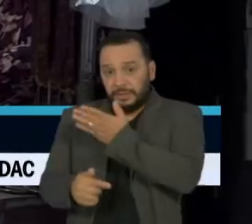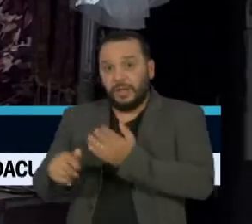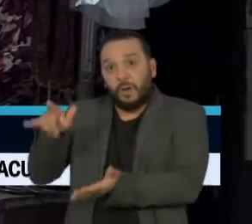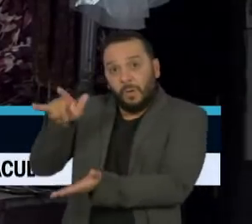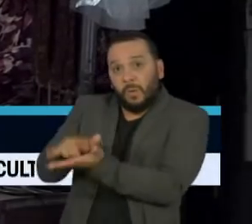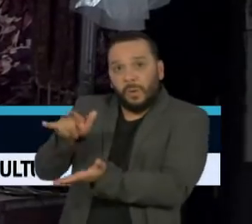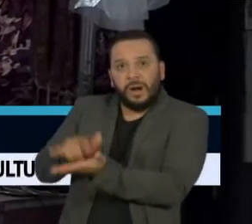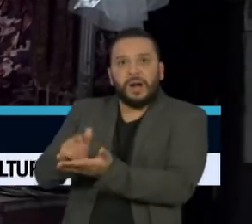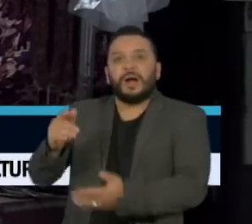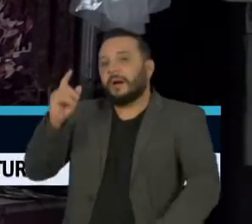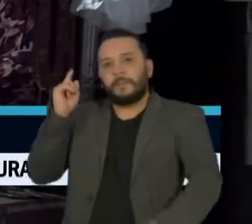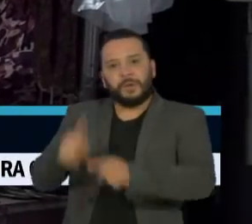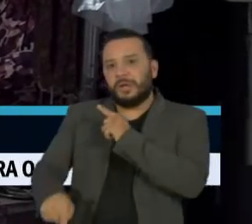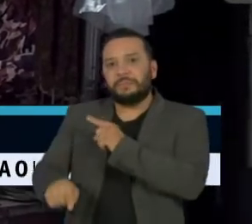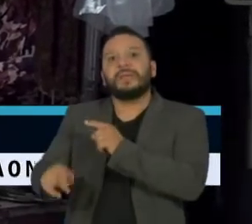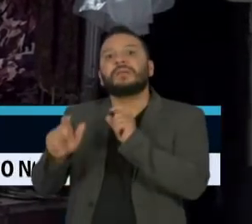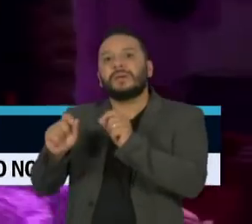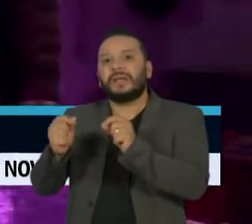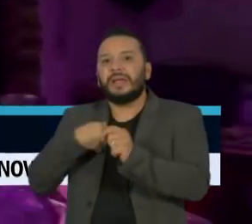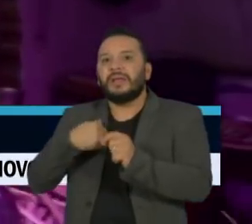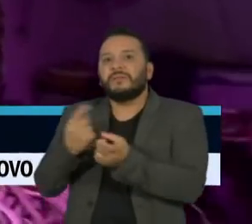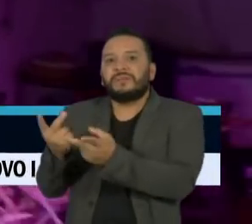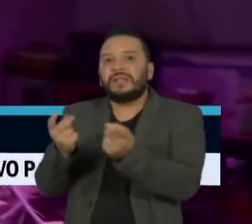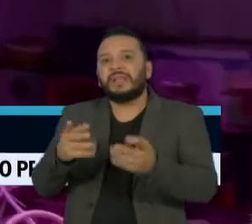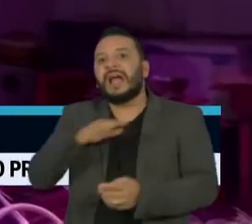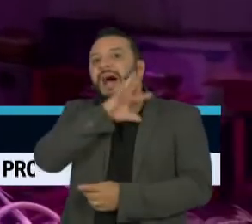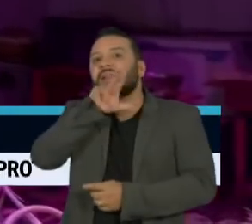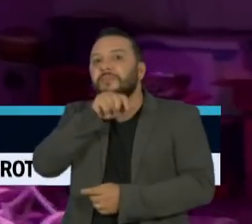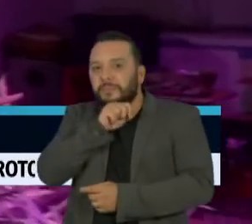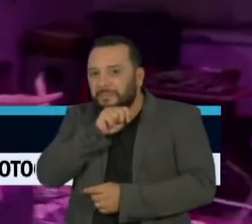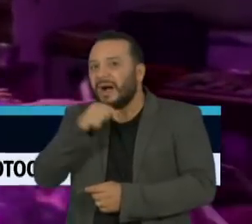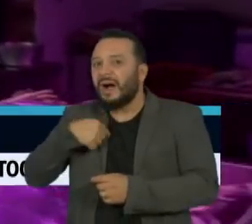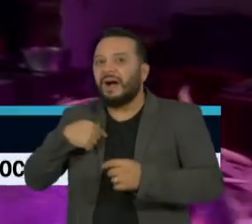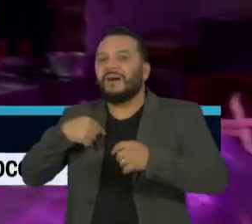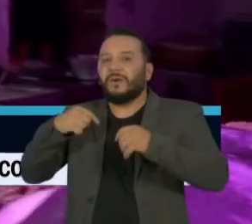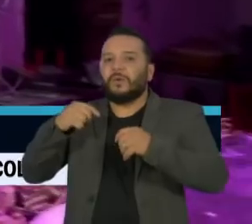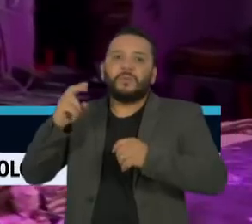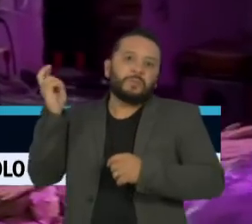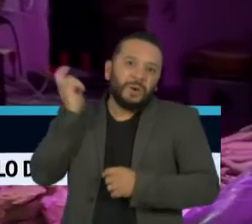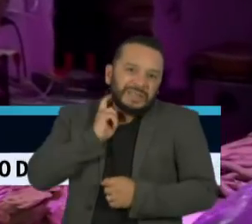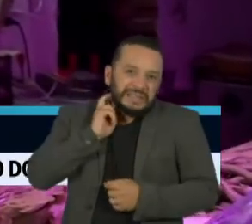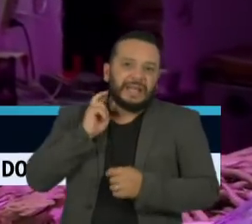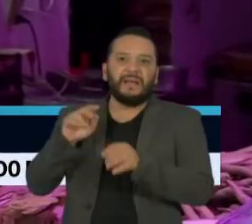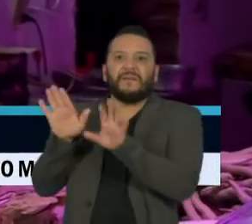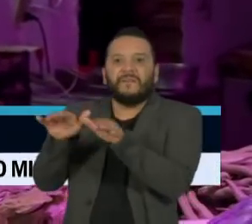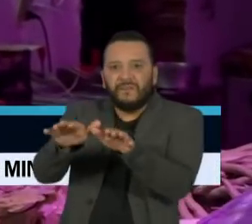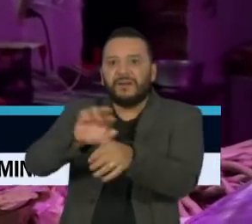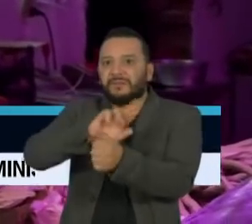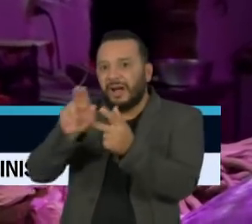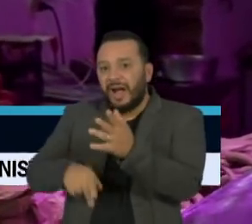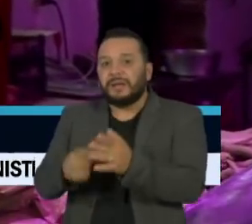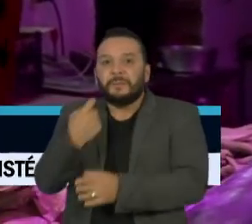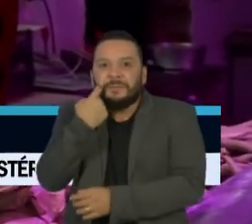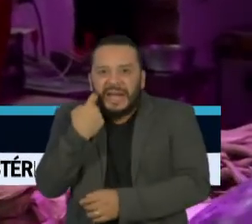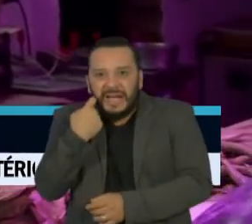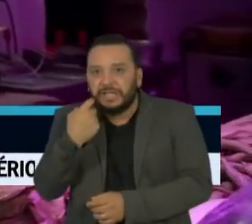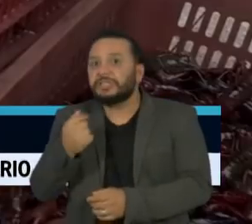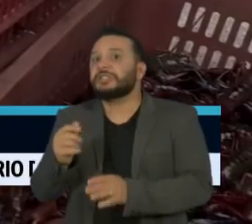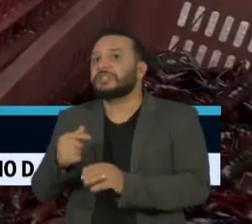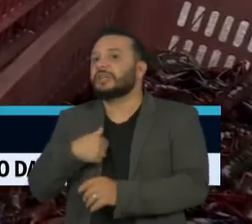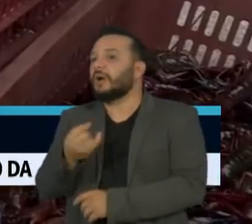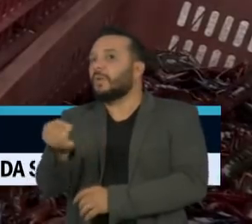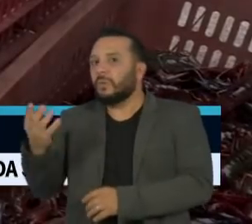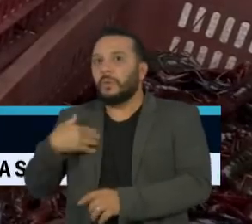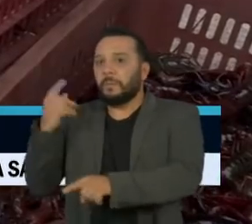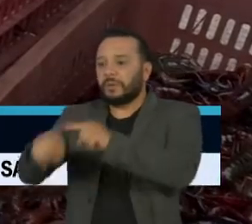e venda da carne de animais silvestres. Uma das hipóteses para a origem do novo coronavírus é o mercado de peixes e frutos do mar da cidade,